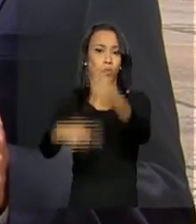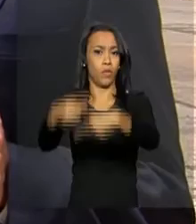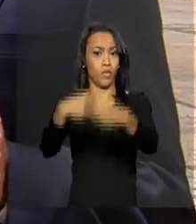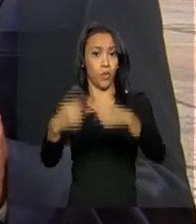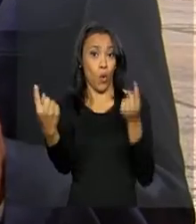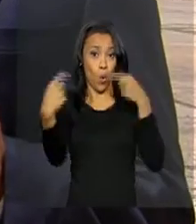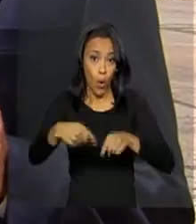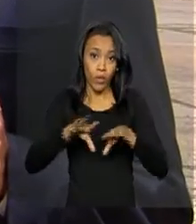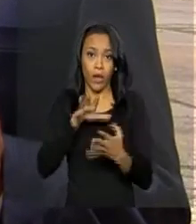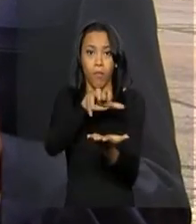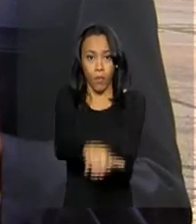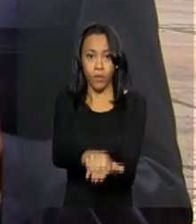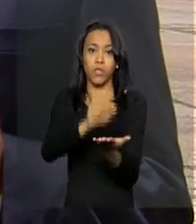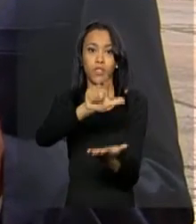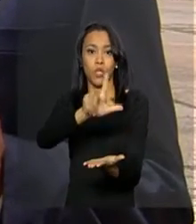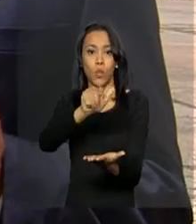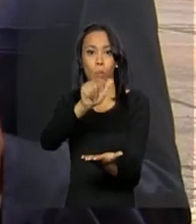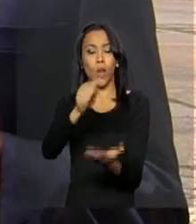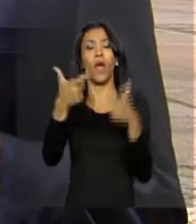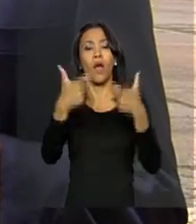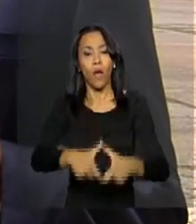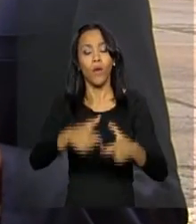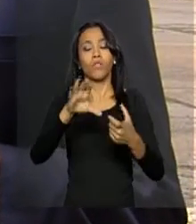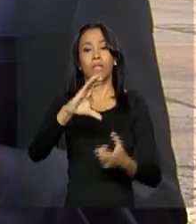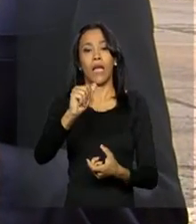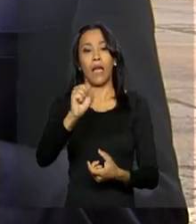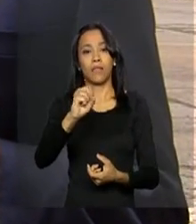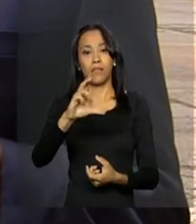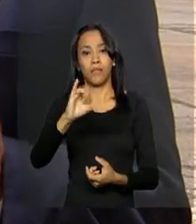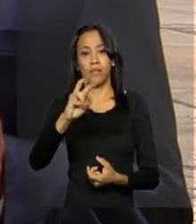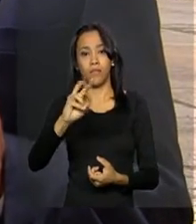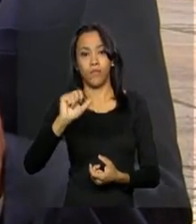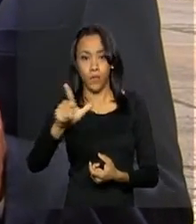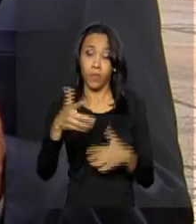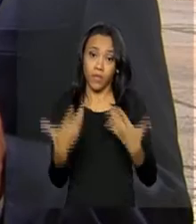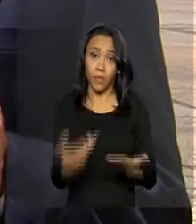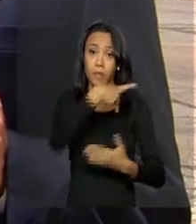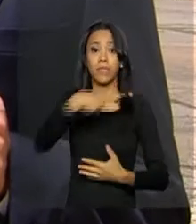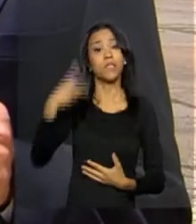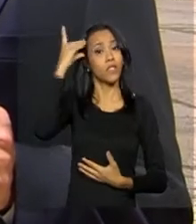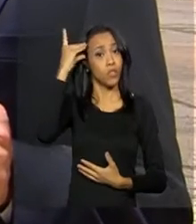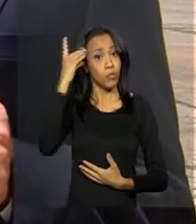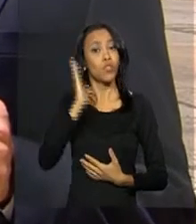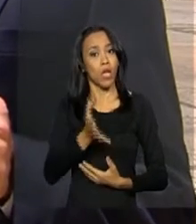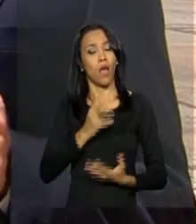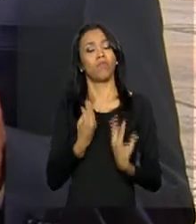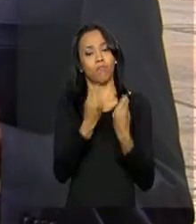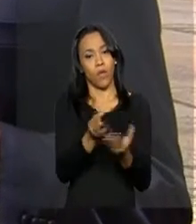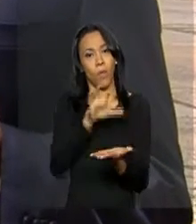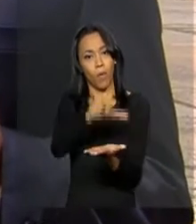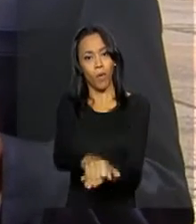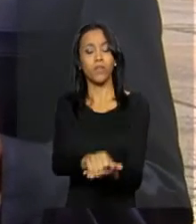-presidente Lula como ministro-chefe da Casa Civil da Presidência da República. A presidenta Dilma Rousseff deu posse a Lula na